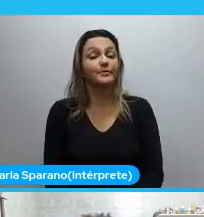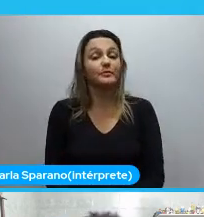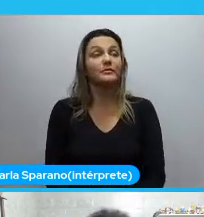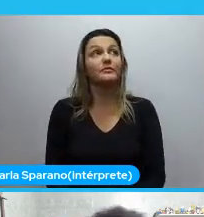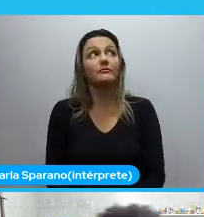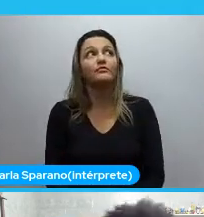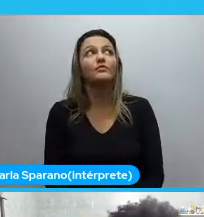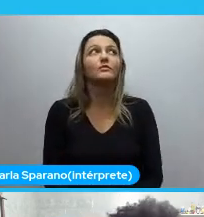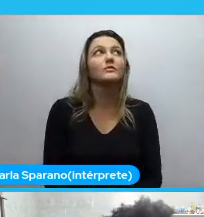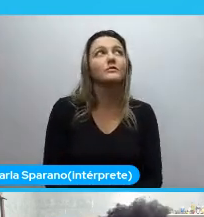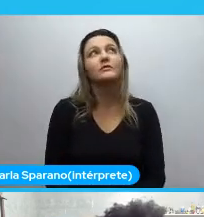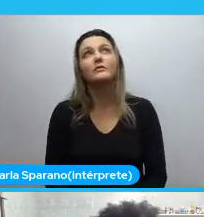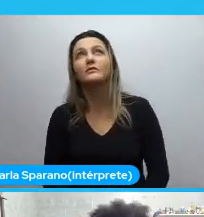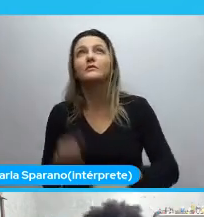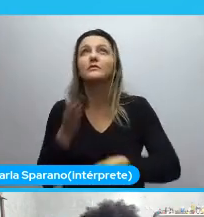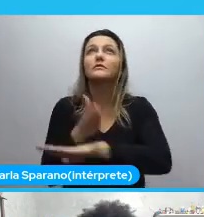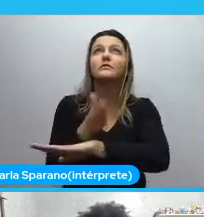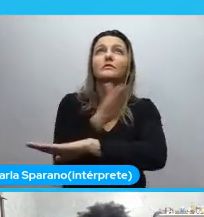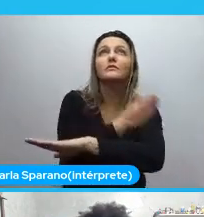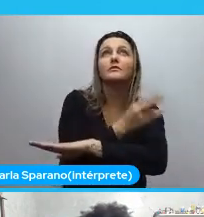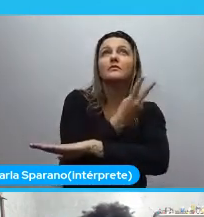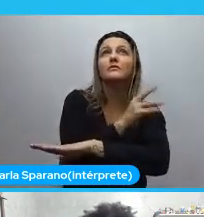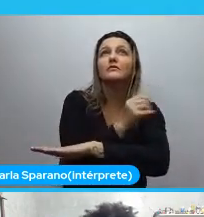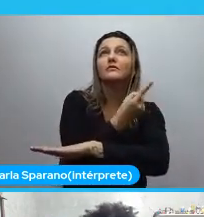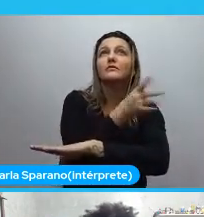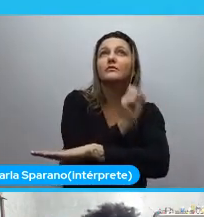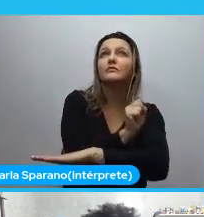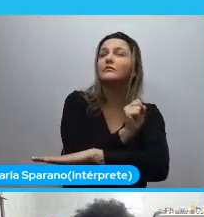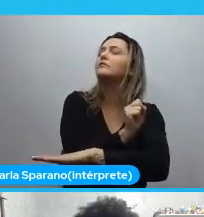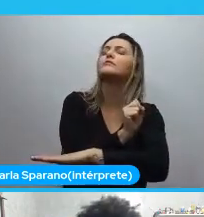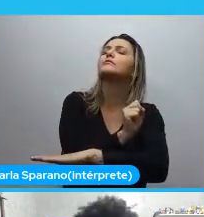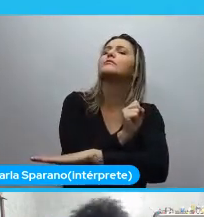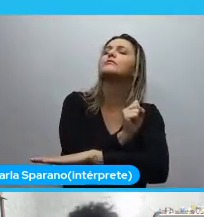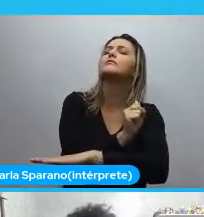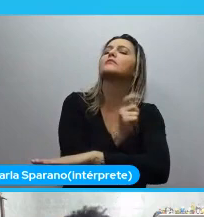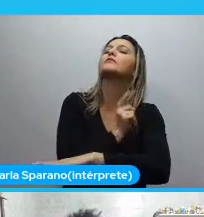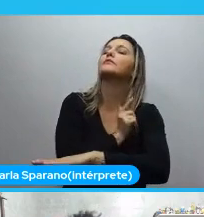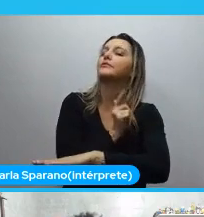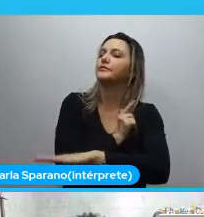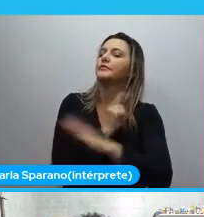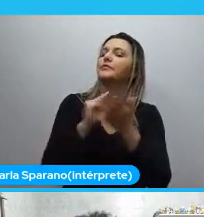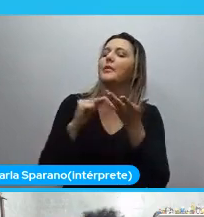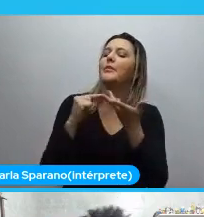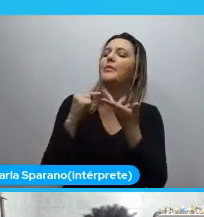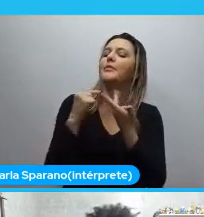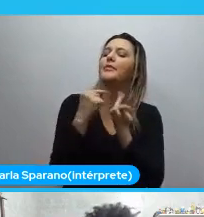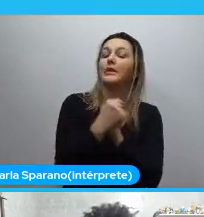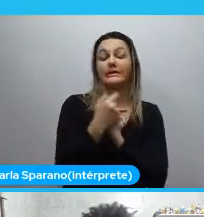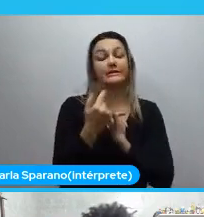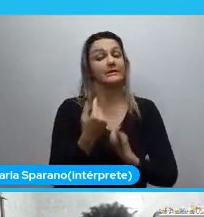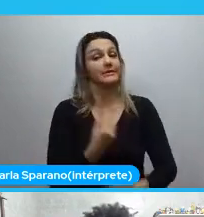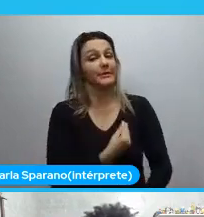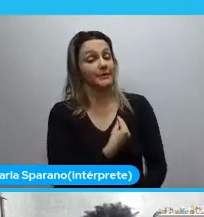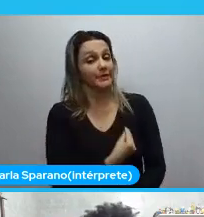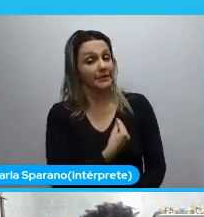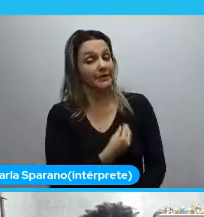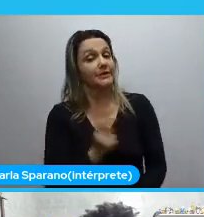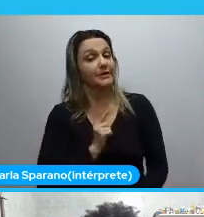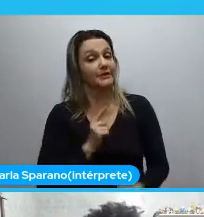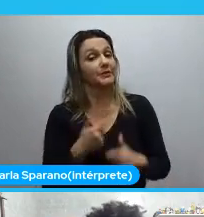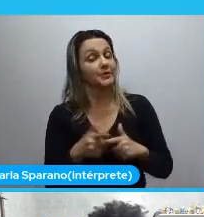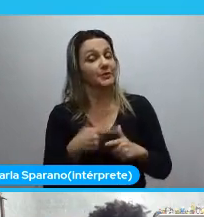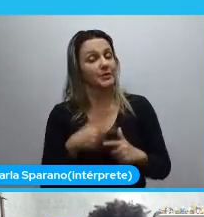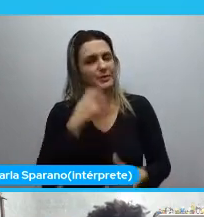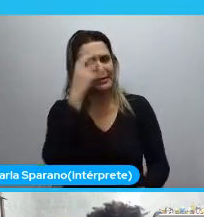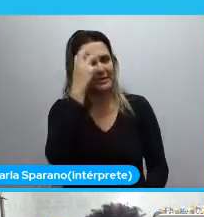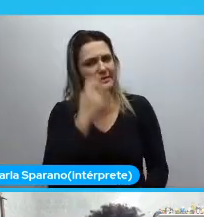2018 acontecem vários fatos na minha vida. E eu tive um problema seríssimo